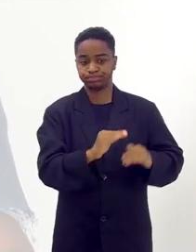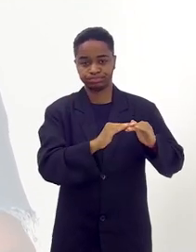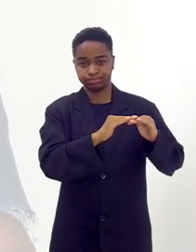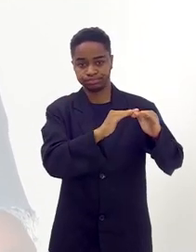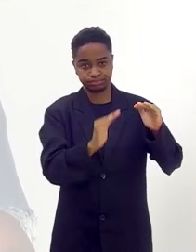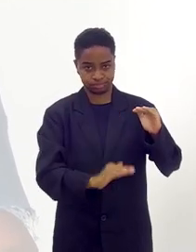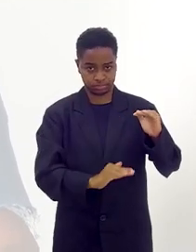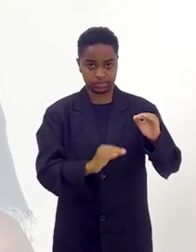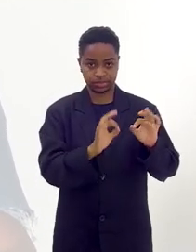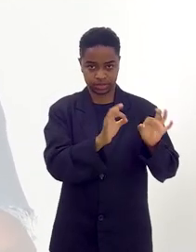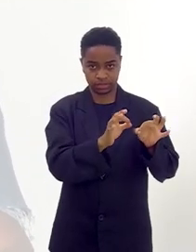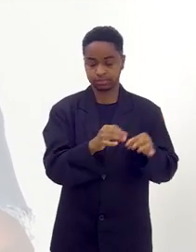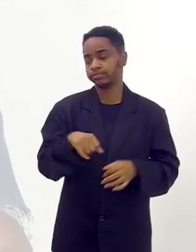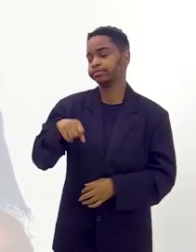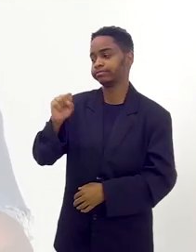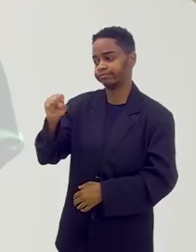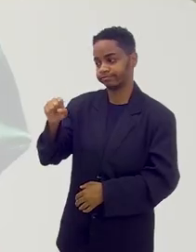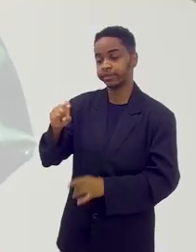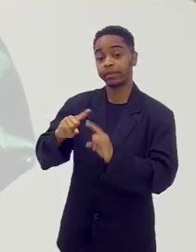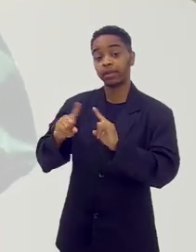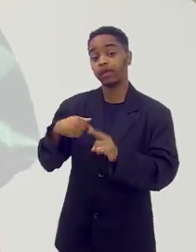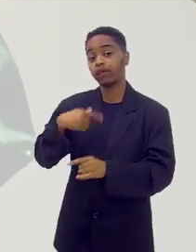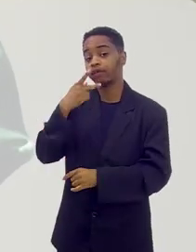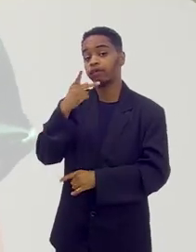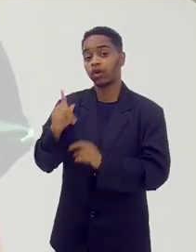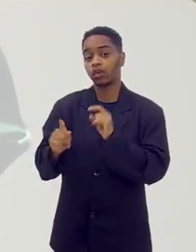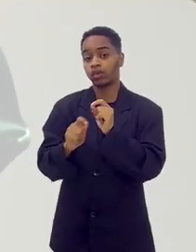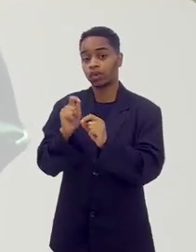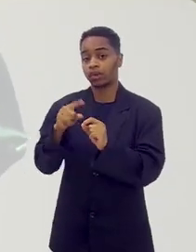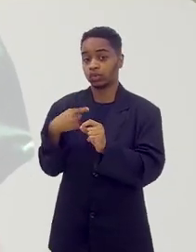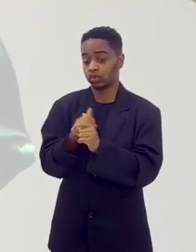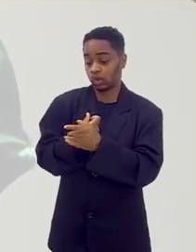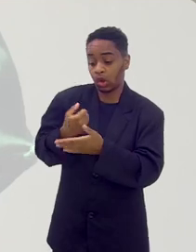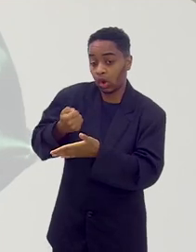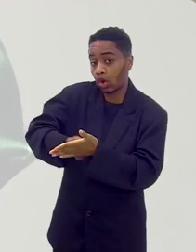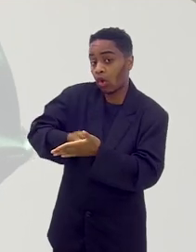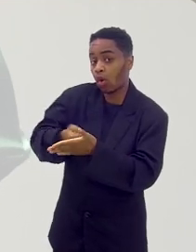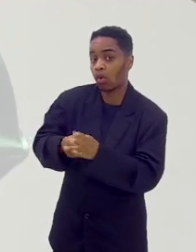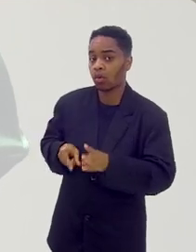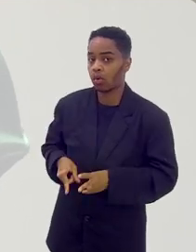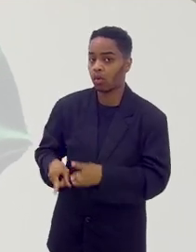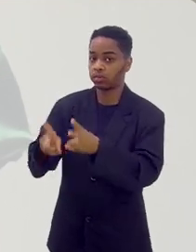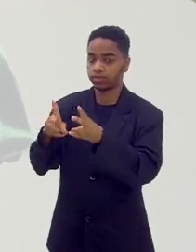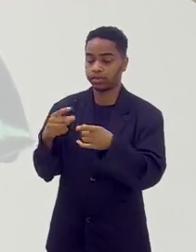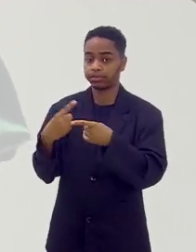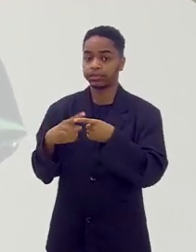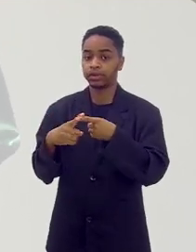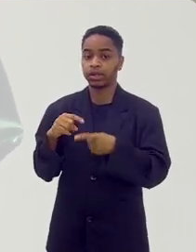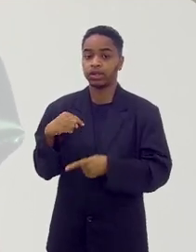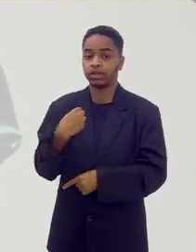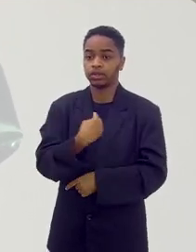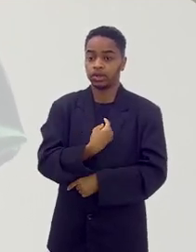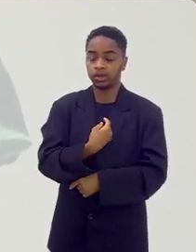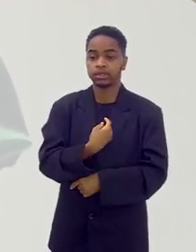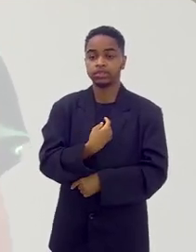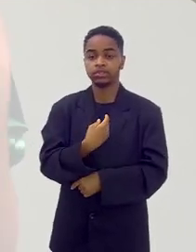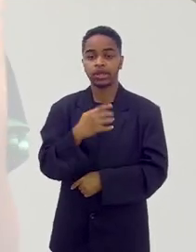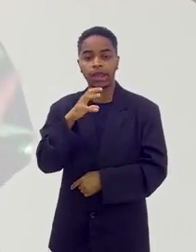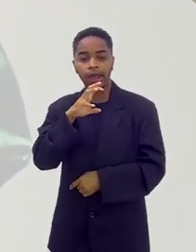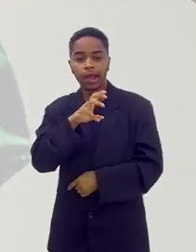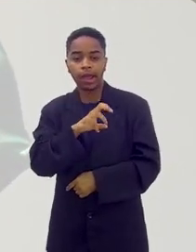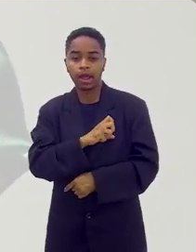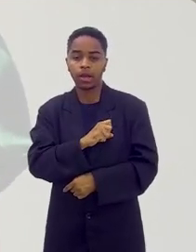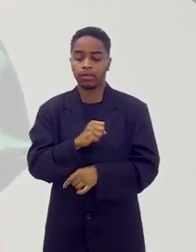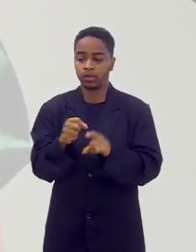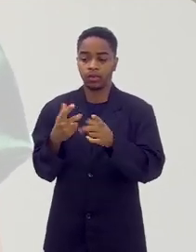Ainda é discriminado, né? Sim, mas é o que eu digo. A gente está... A luta é essa, né? É a gente, os igajos que são